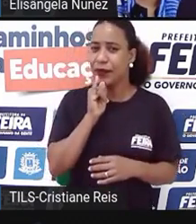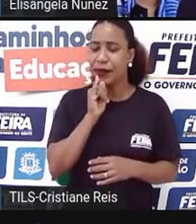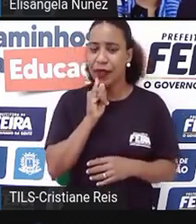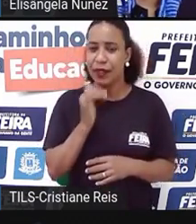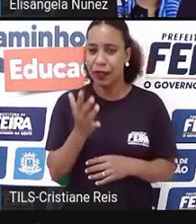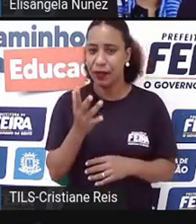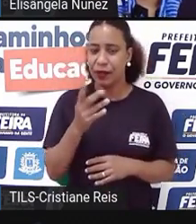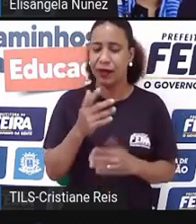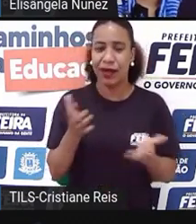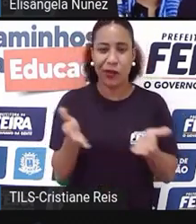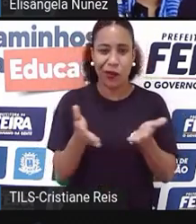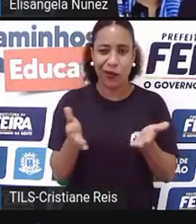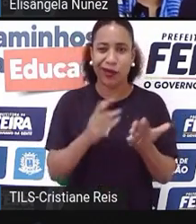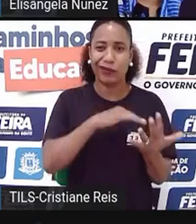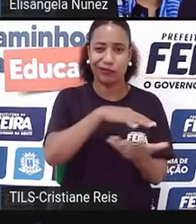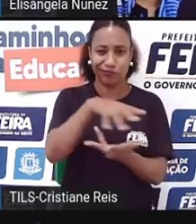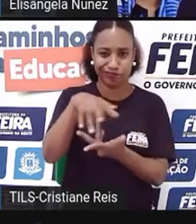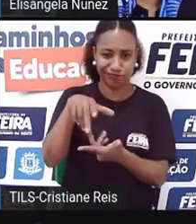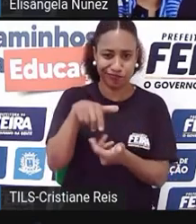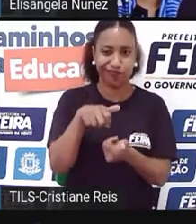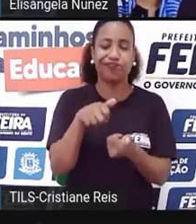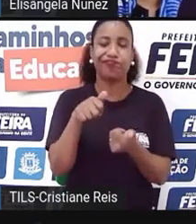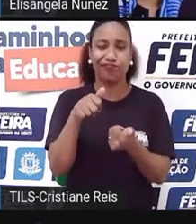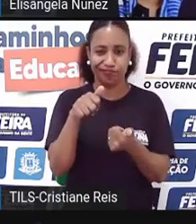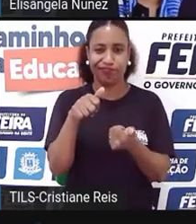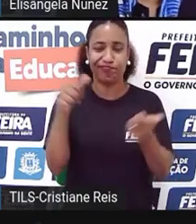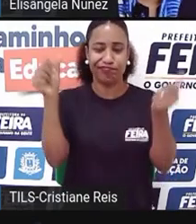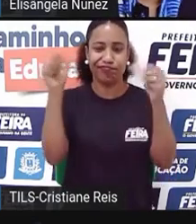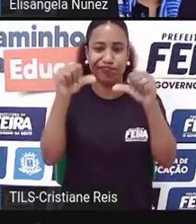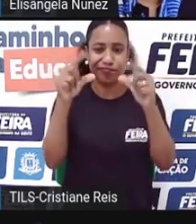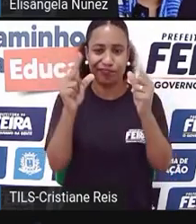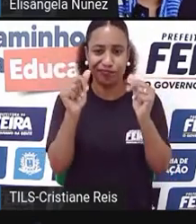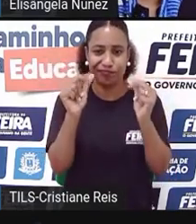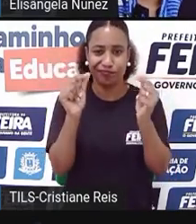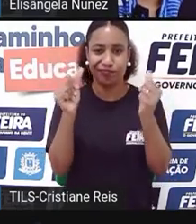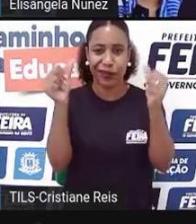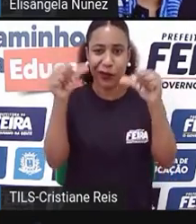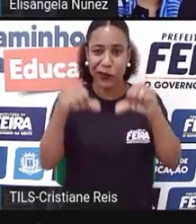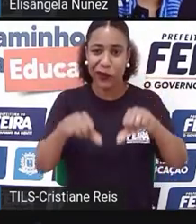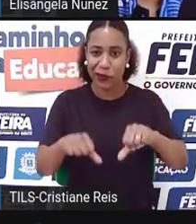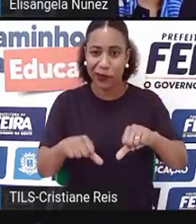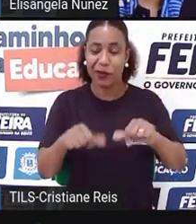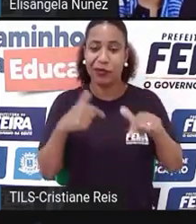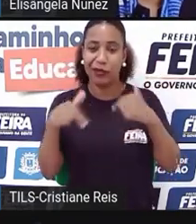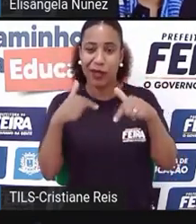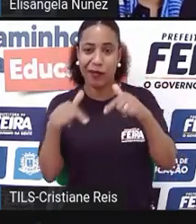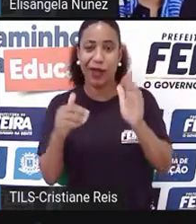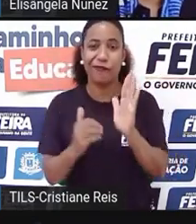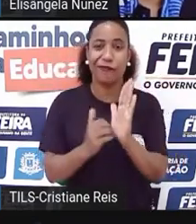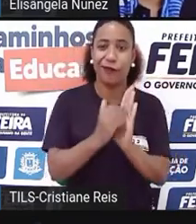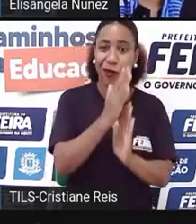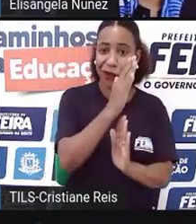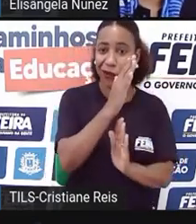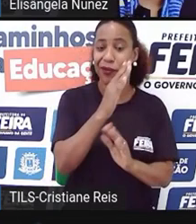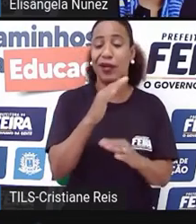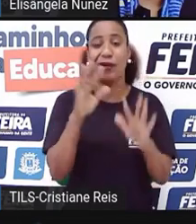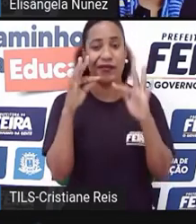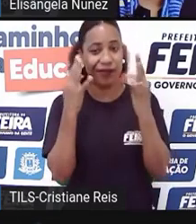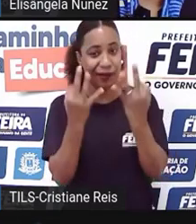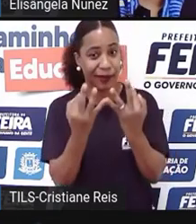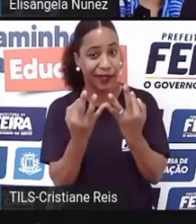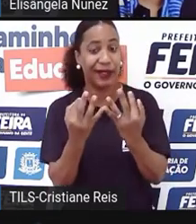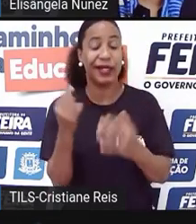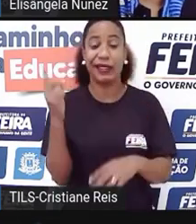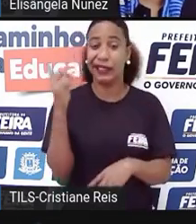falou desse momento de crise que a gente está vivendo, aí a pessoa, ela perdeu sua renda, a família está com a dificuldade,